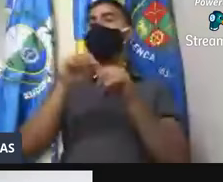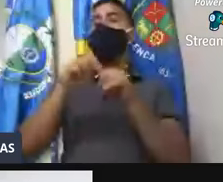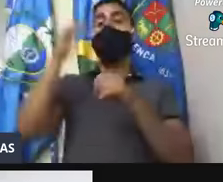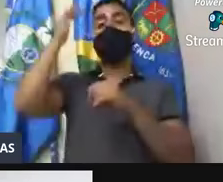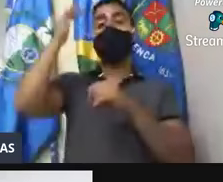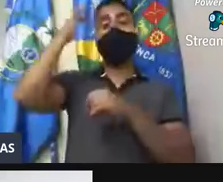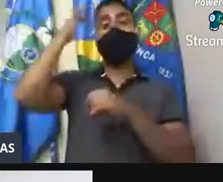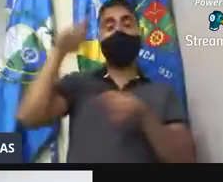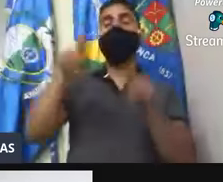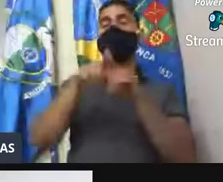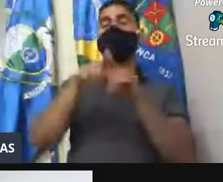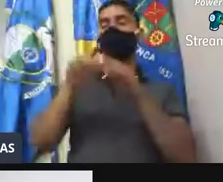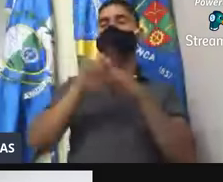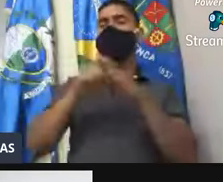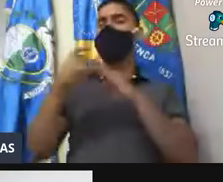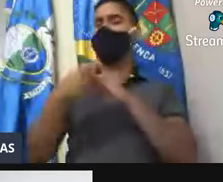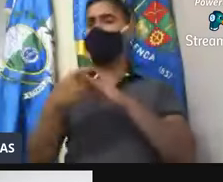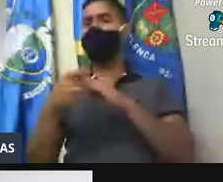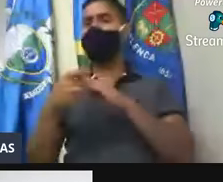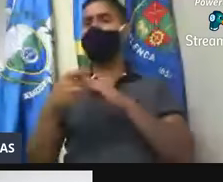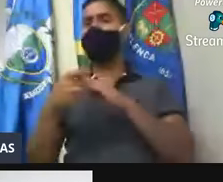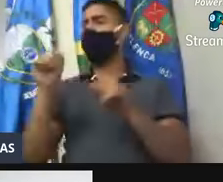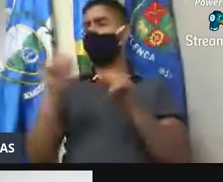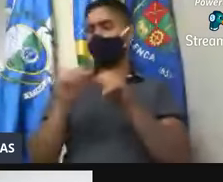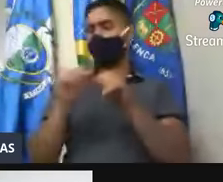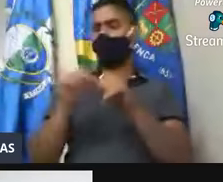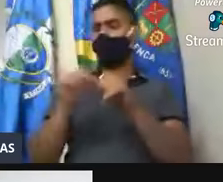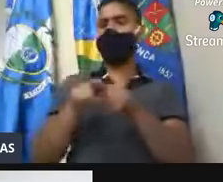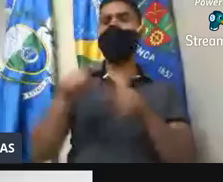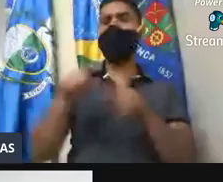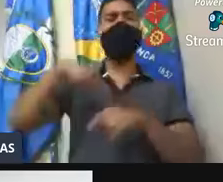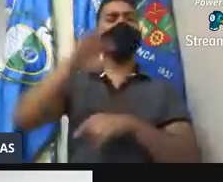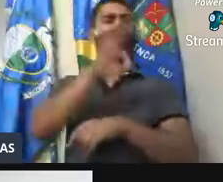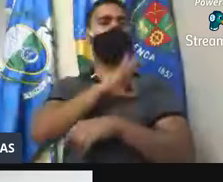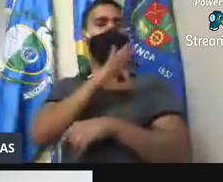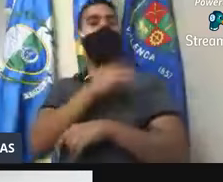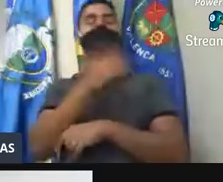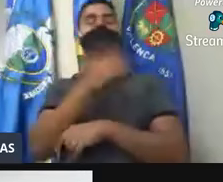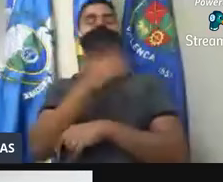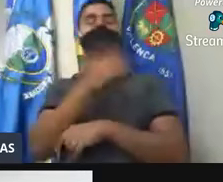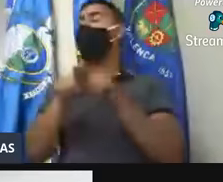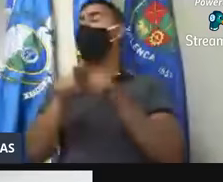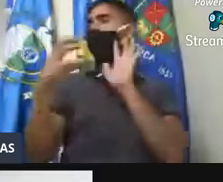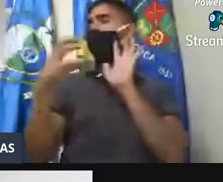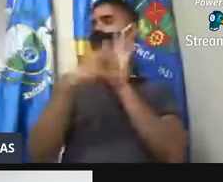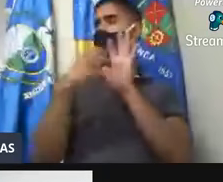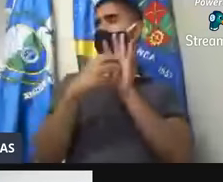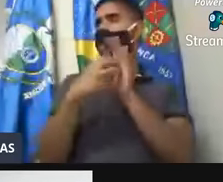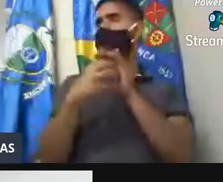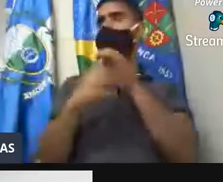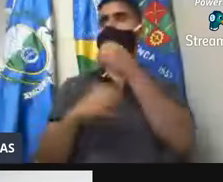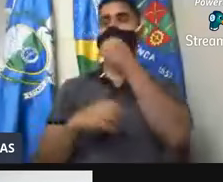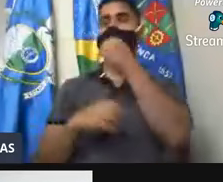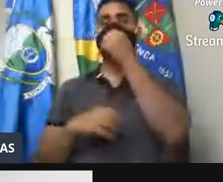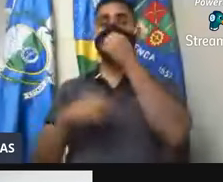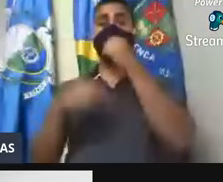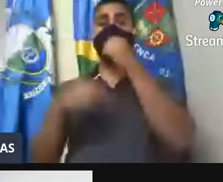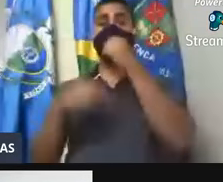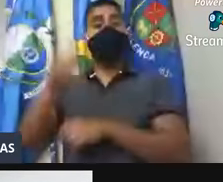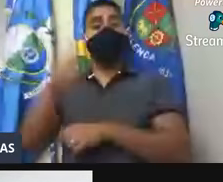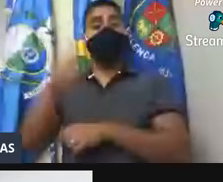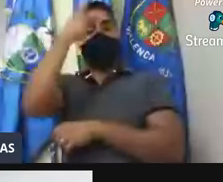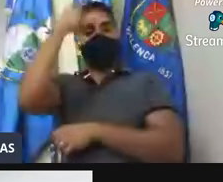minhas redes sociais, já estou protocolando da delegacia, queria até que a Câmara de Vereadores, através da Comissão de Direitos Humanos,